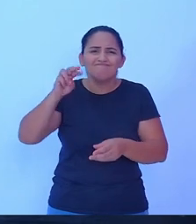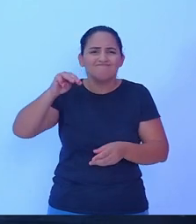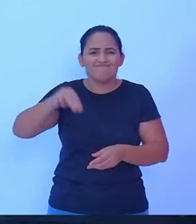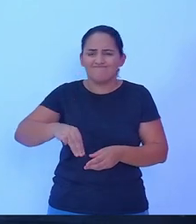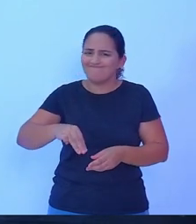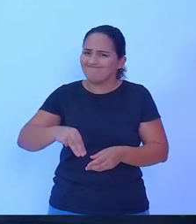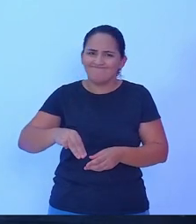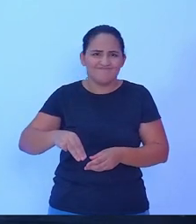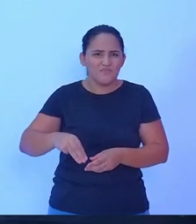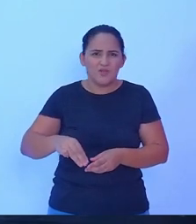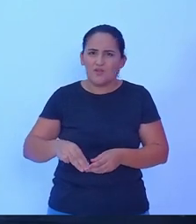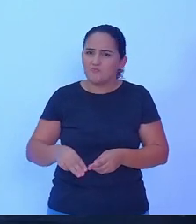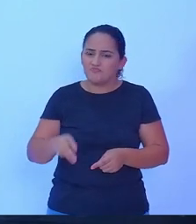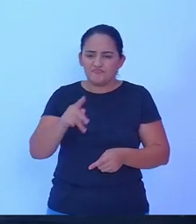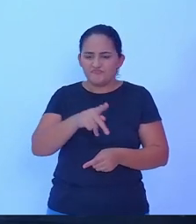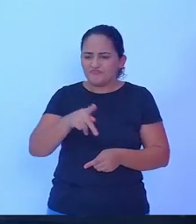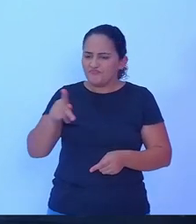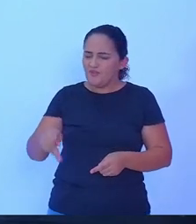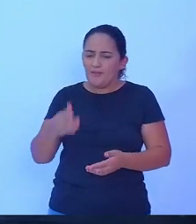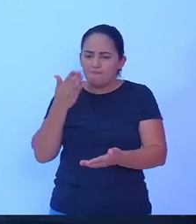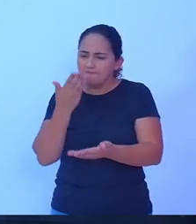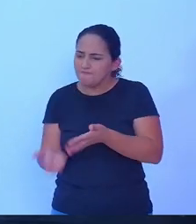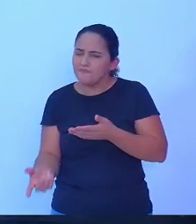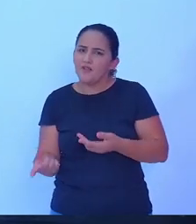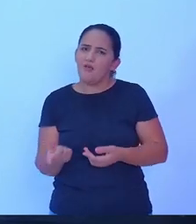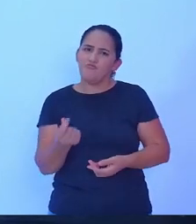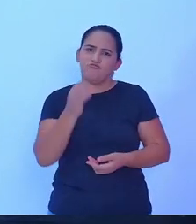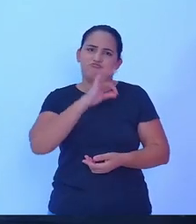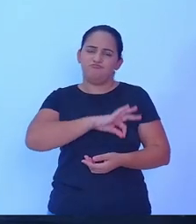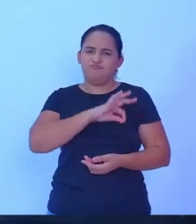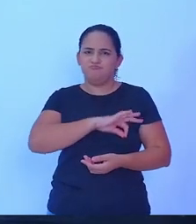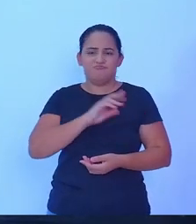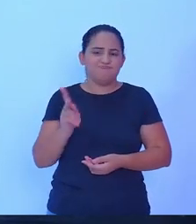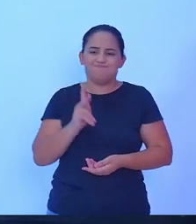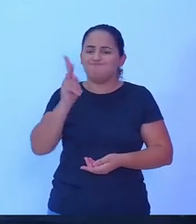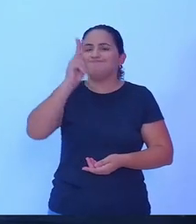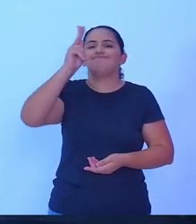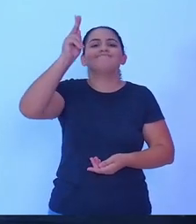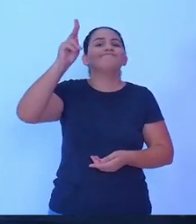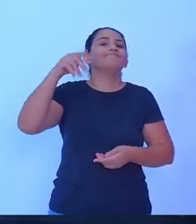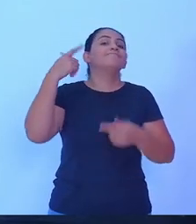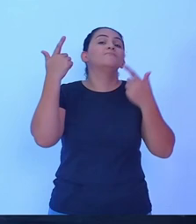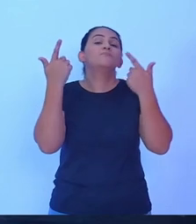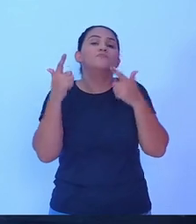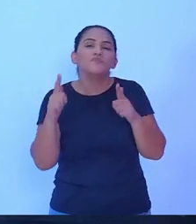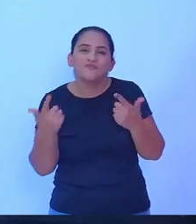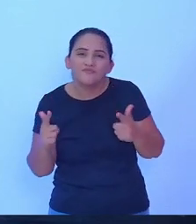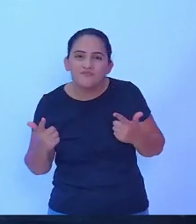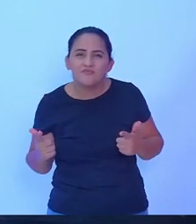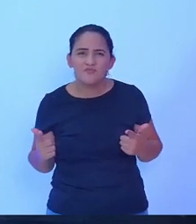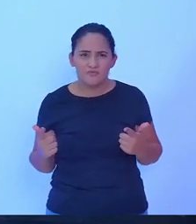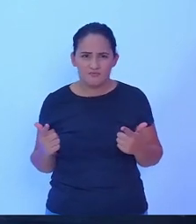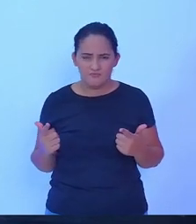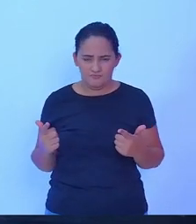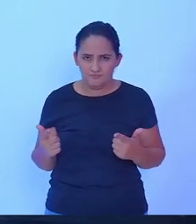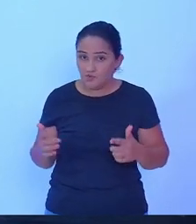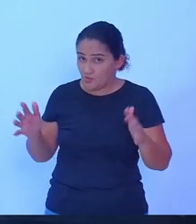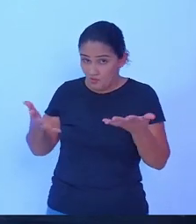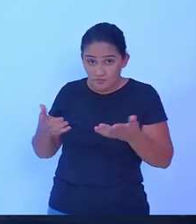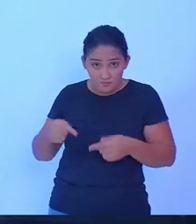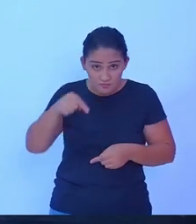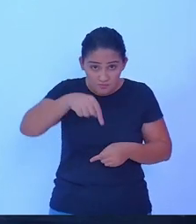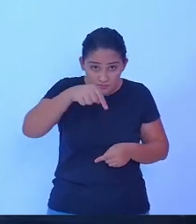não cumpriu com o seu papel, com o seu dever, que é valorizar aqueles que se nós estamos aqui hoje,